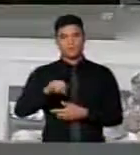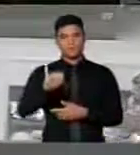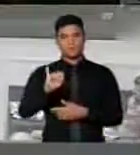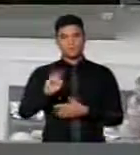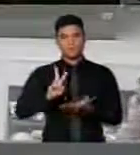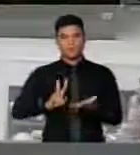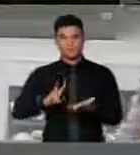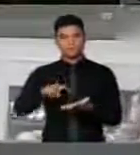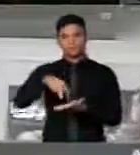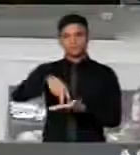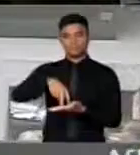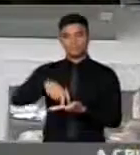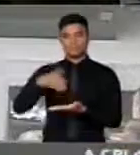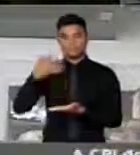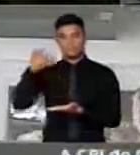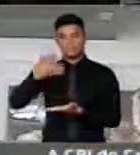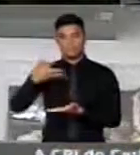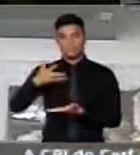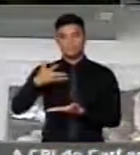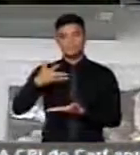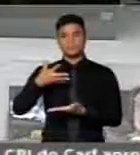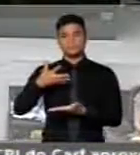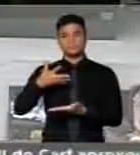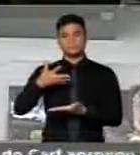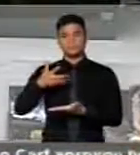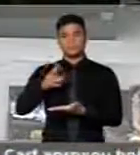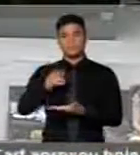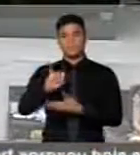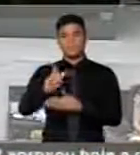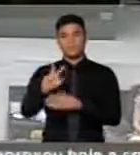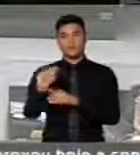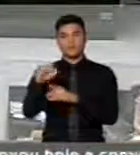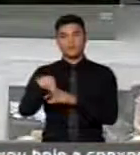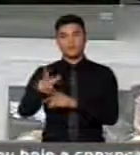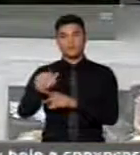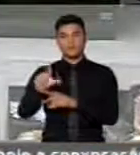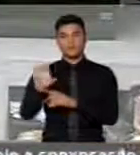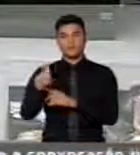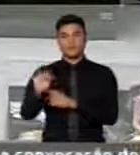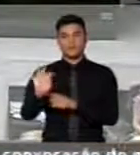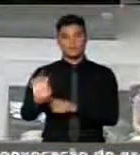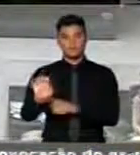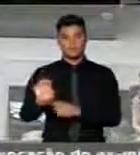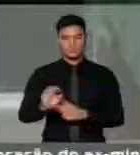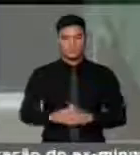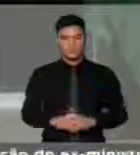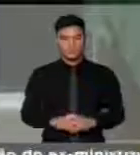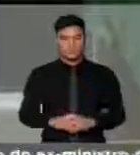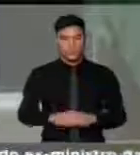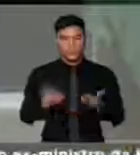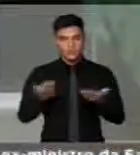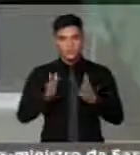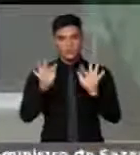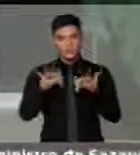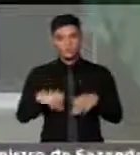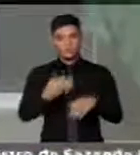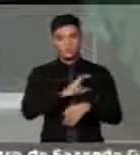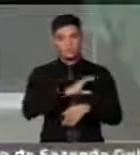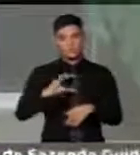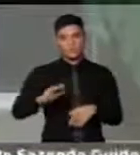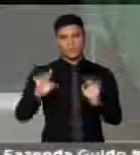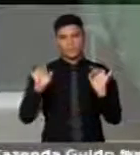dirigindo ao plenário, ao púlpito aqui, o deputado Ivan Valente. Acabou a sessão da comissão